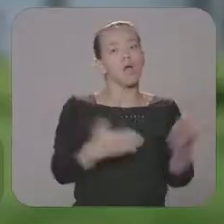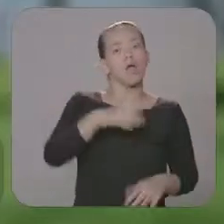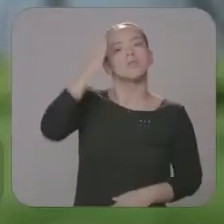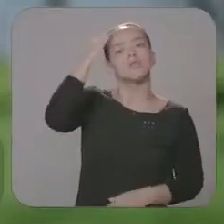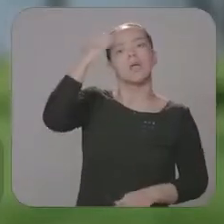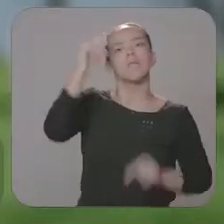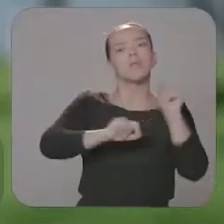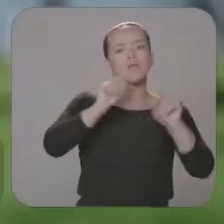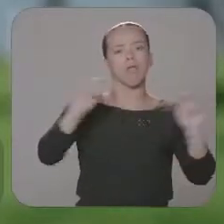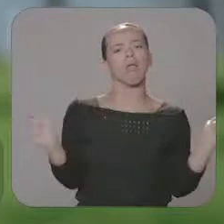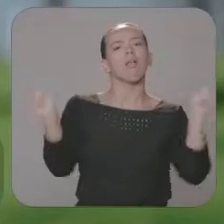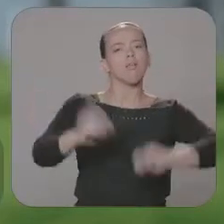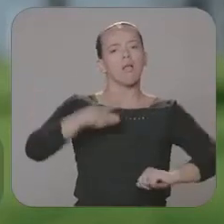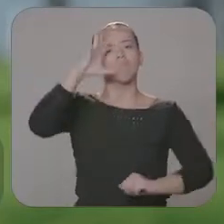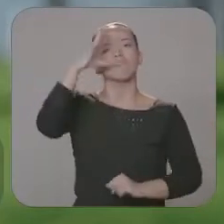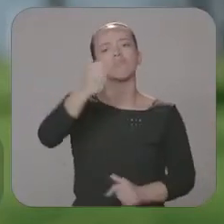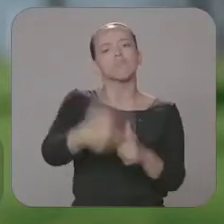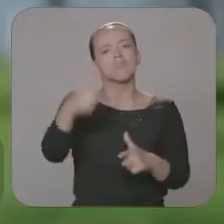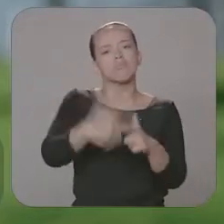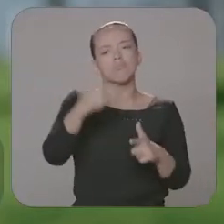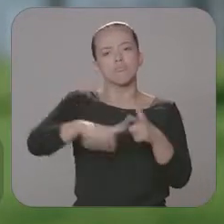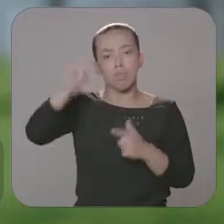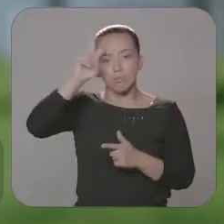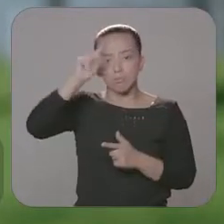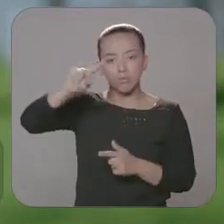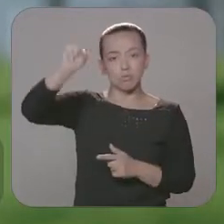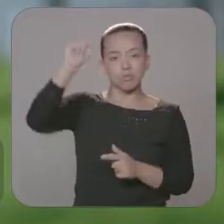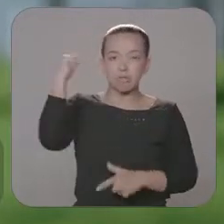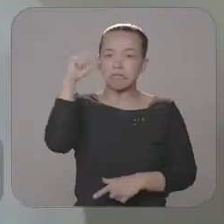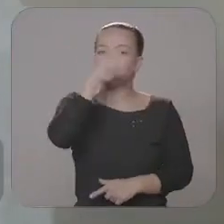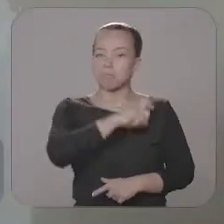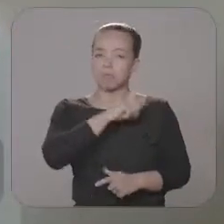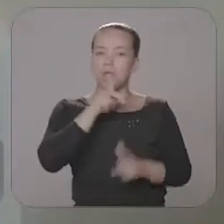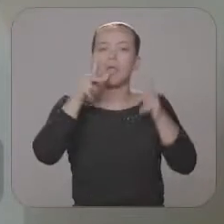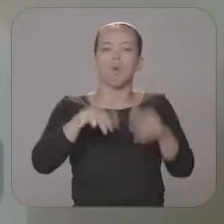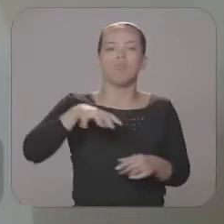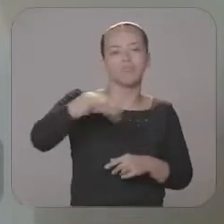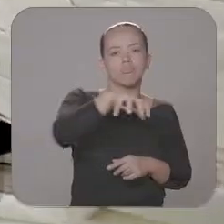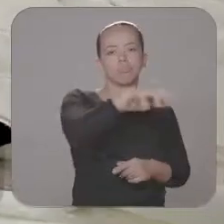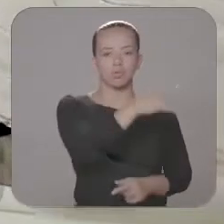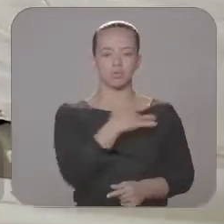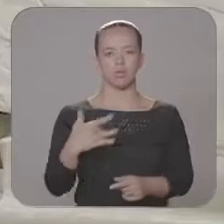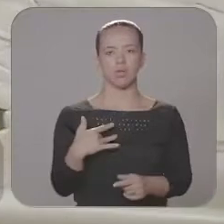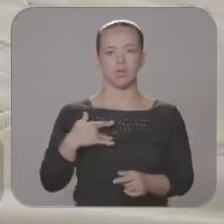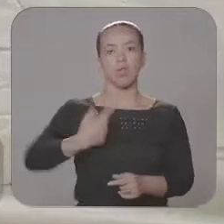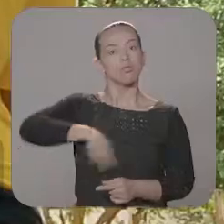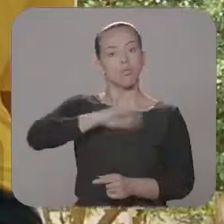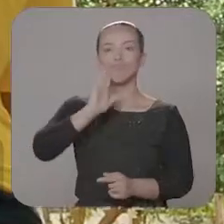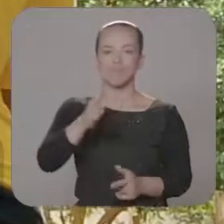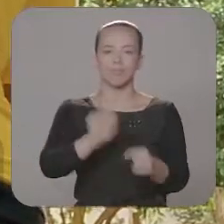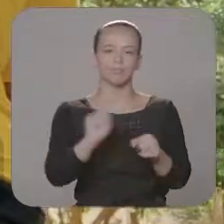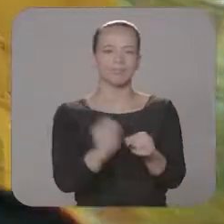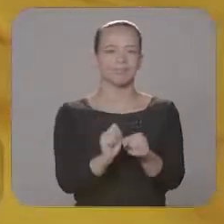Chegou a hora de saber quem tem competência para resolver problemas históricos e complicados, como a regionalização da saúde, que